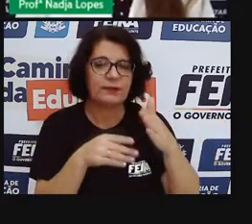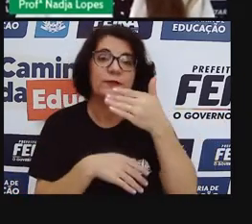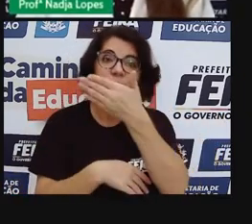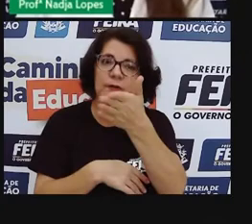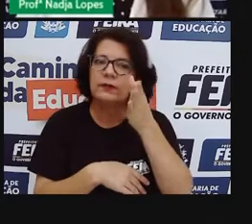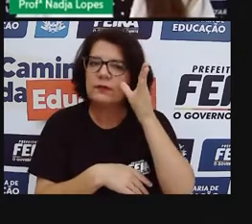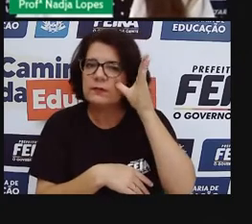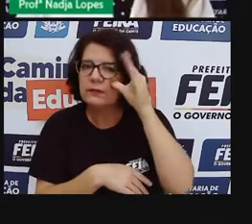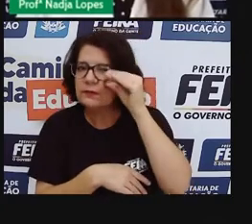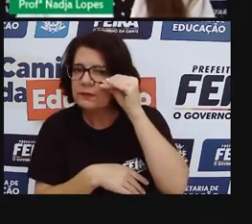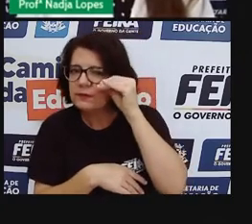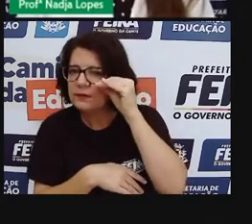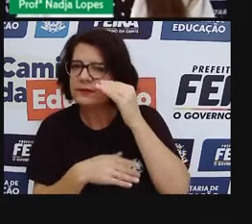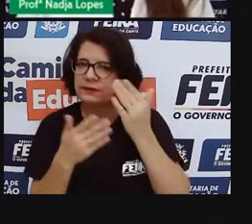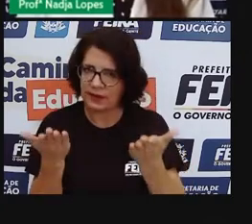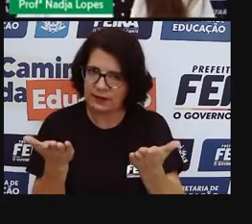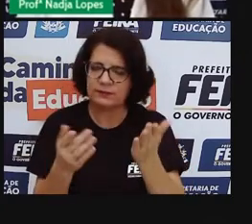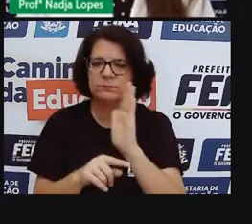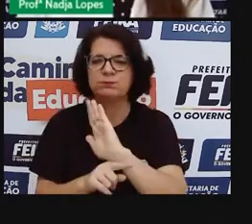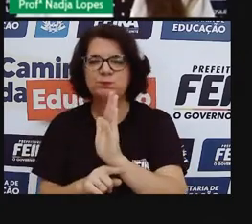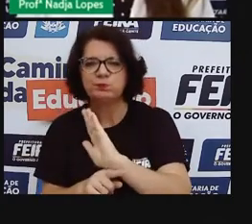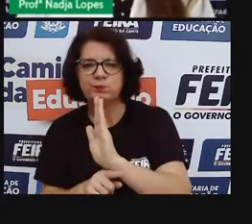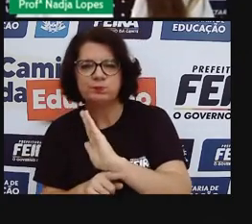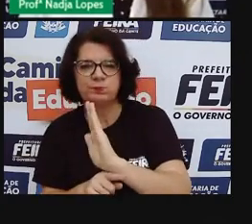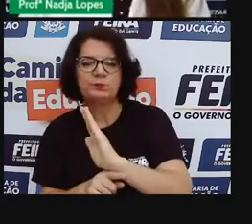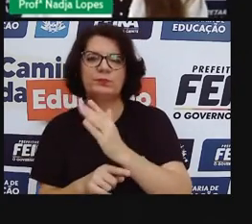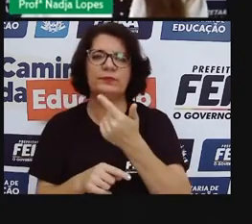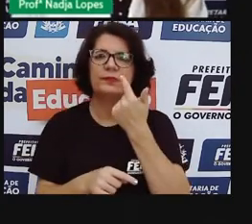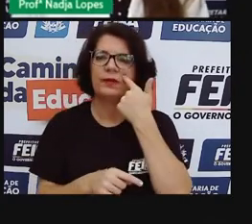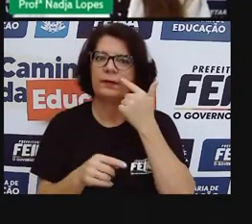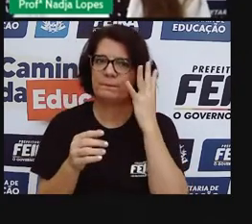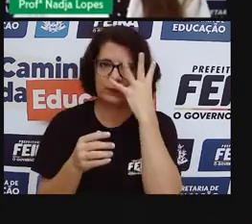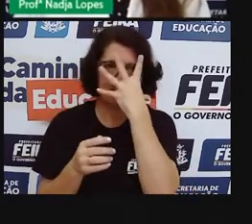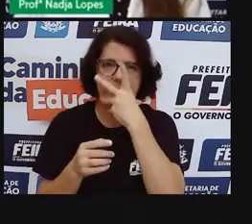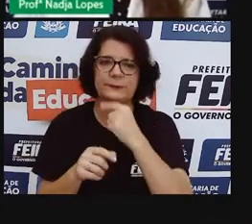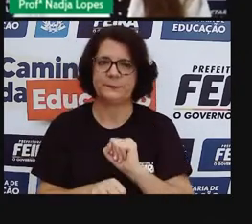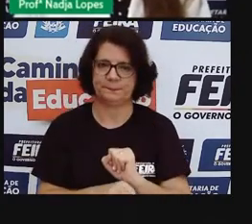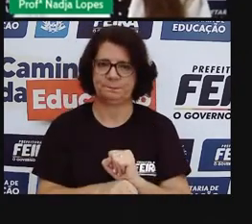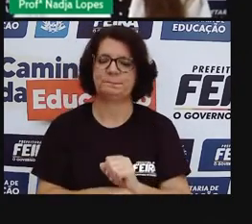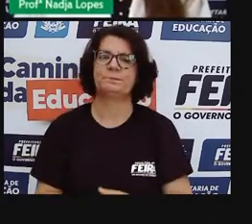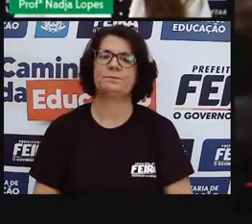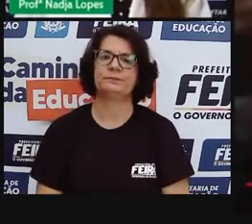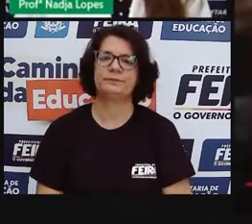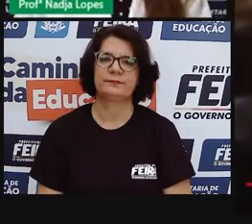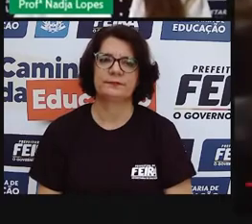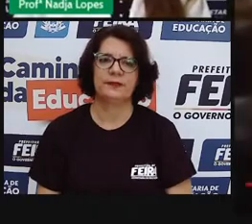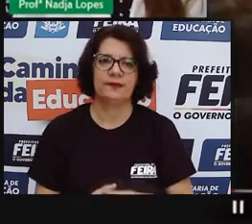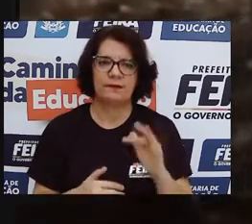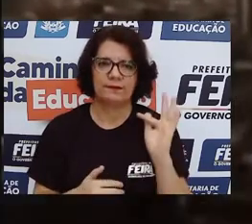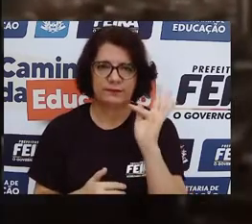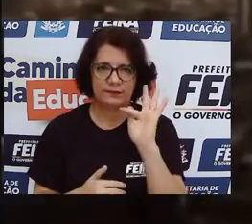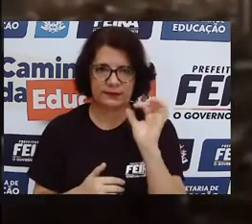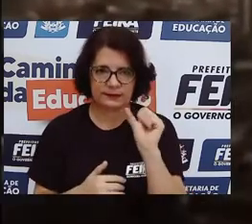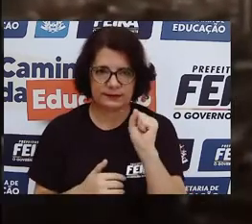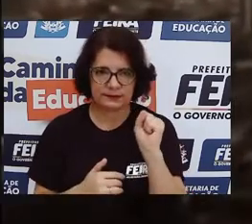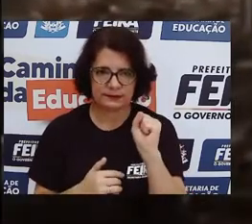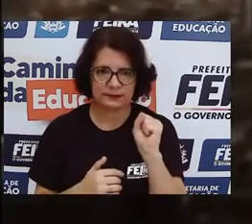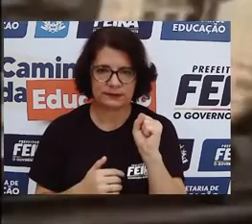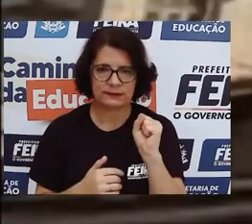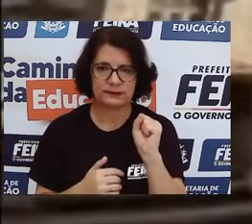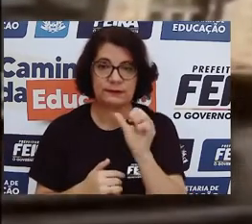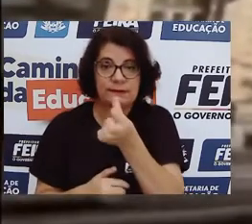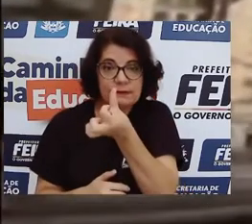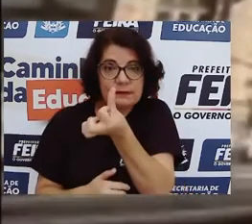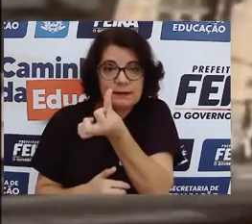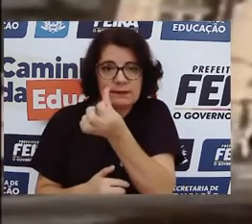vídeo que traz alguns locais muito bonitos da nossa cidade. Feira de Santana. Com 600 mil